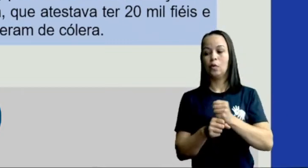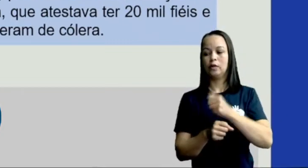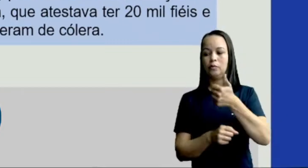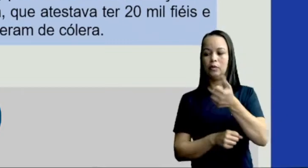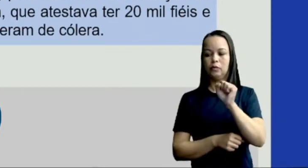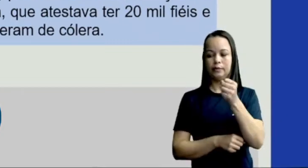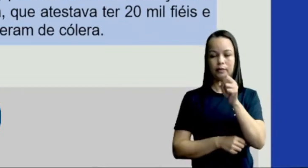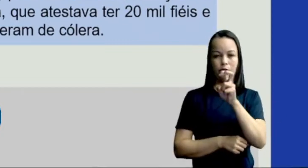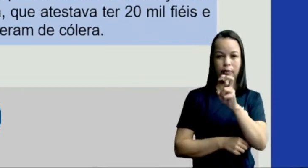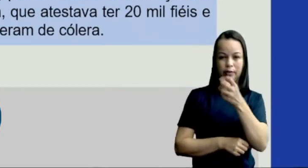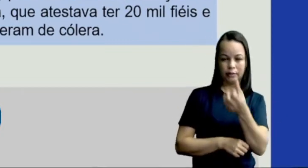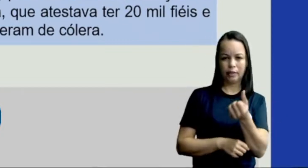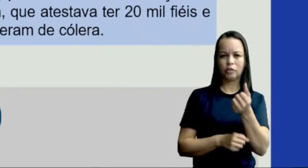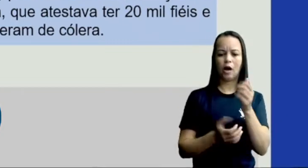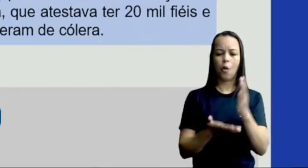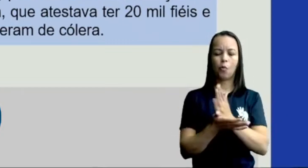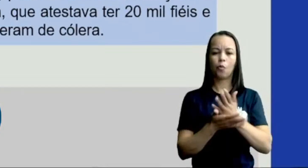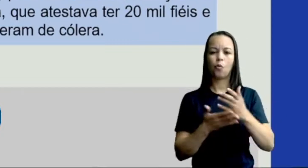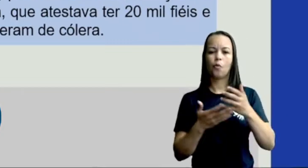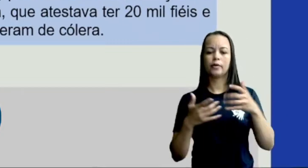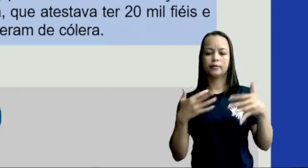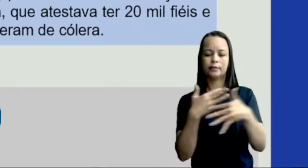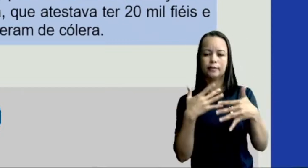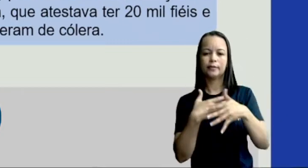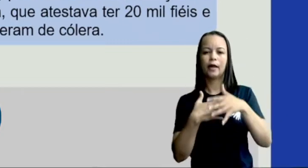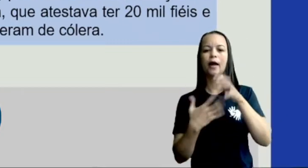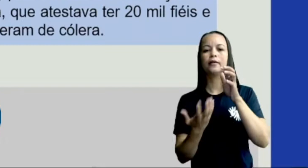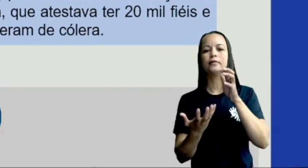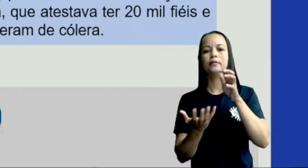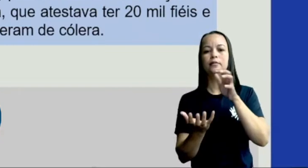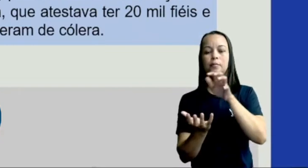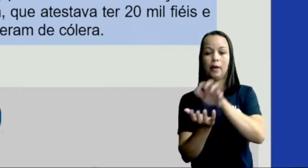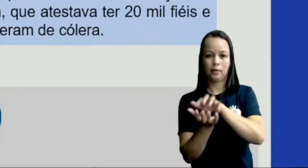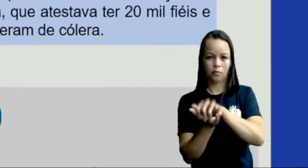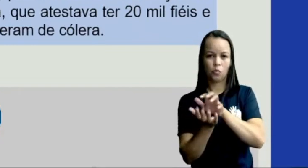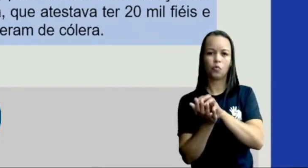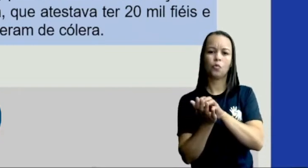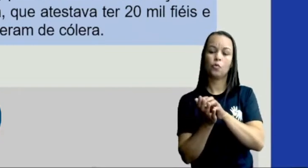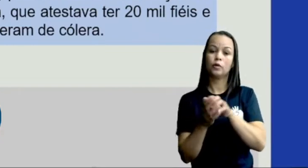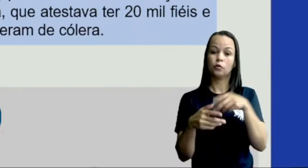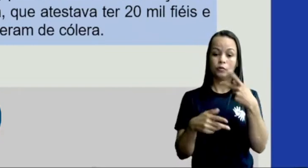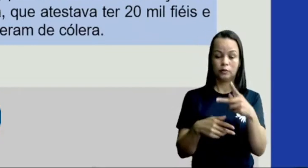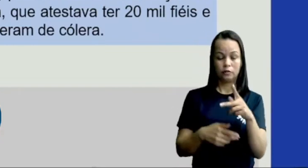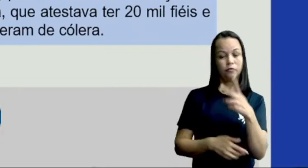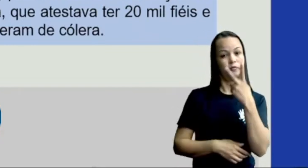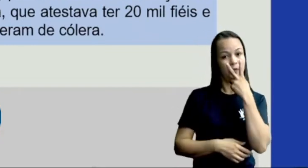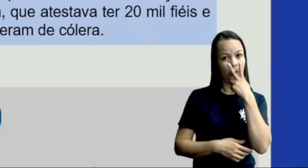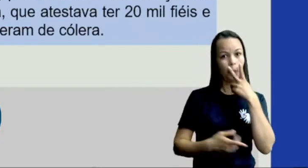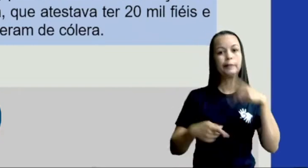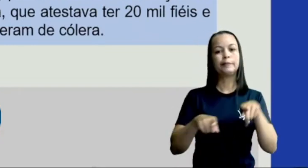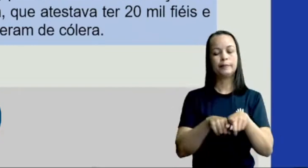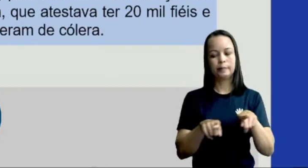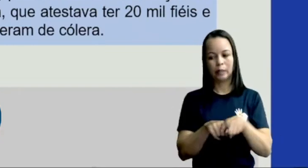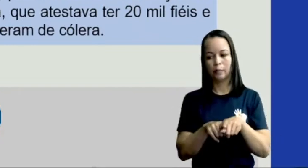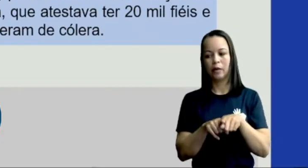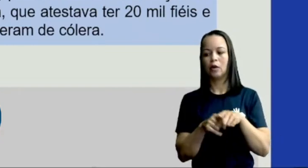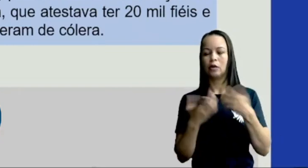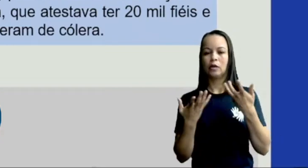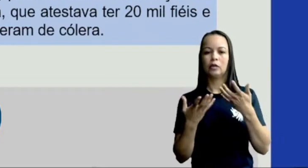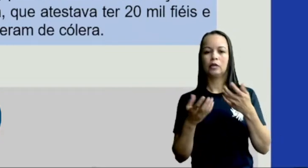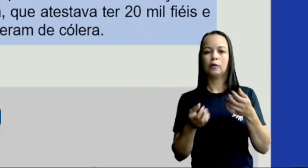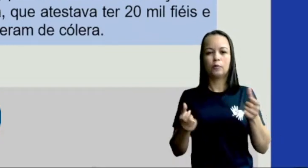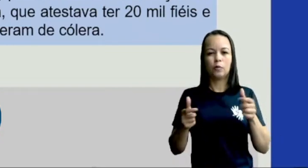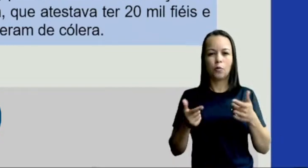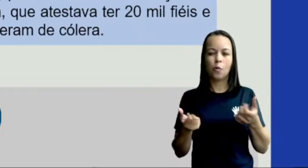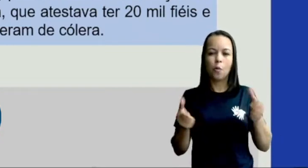algumas cidades pernambucanas, inclusive Vitória, foram atingidas por uma epidemia de